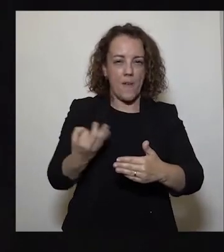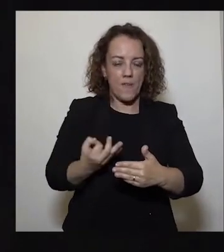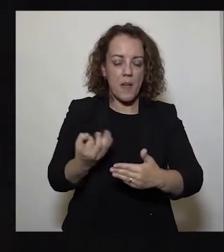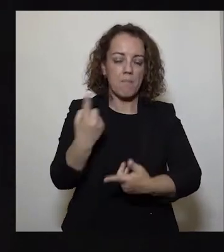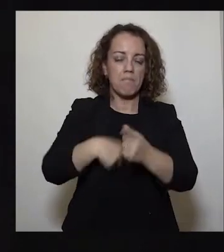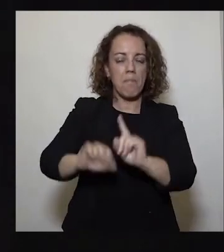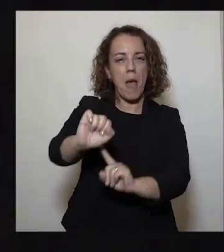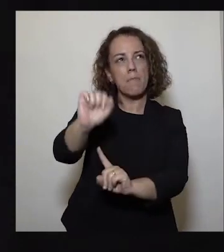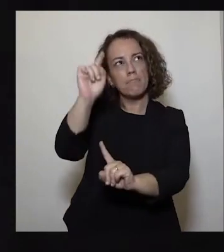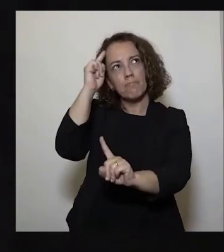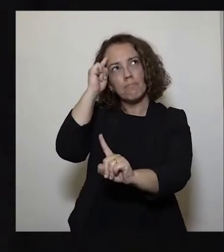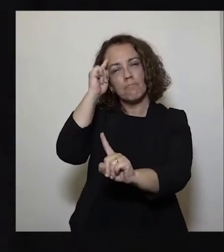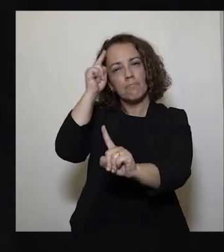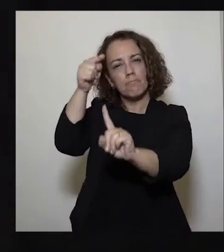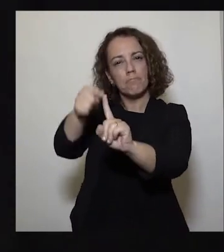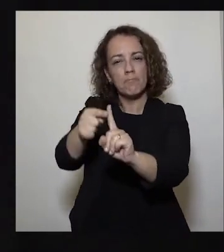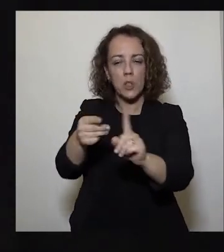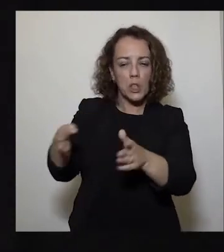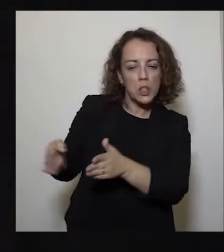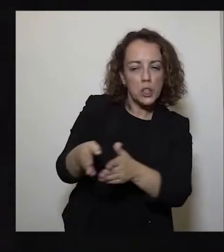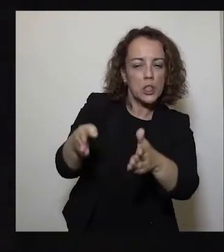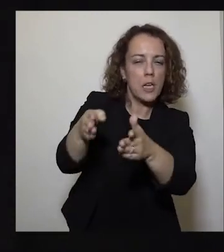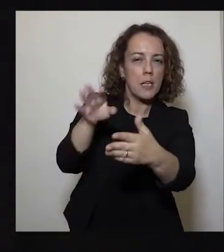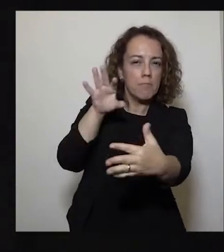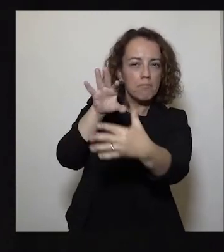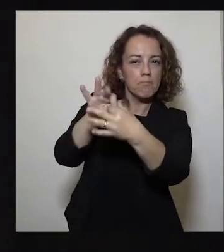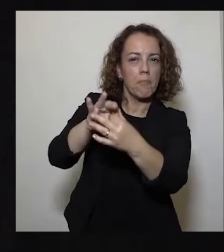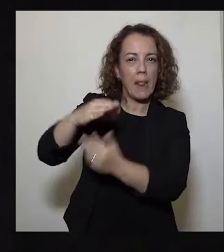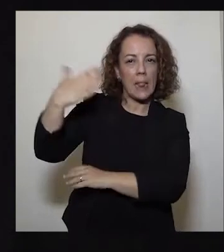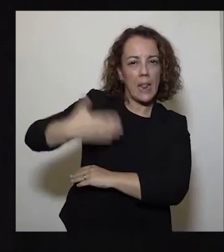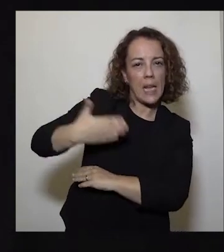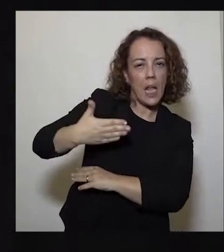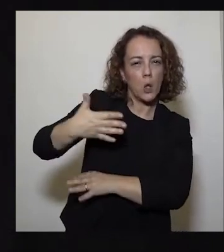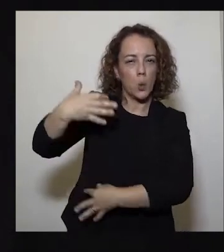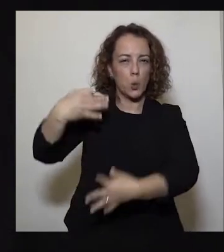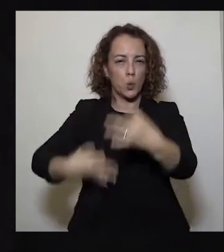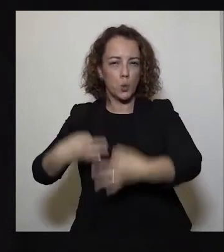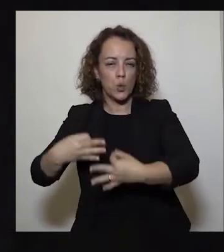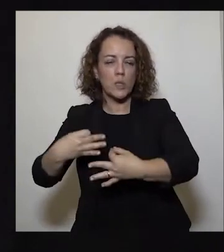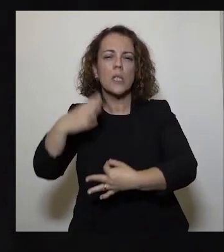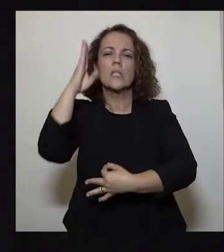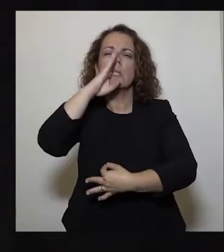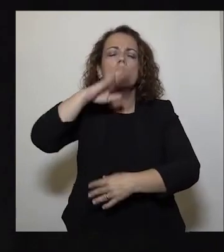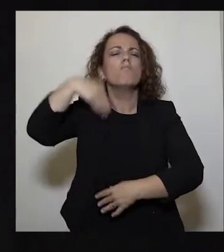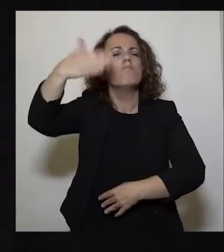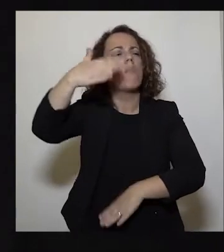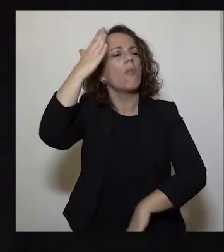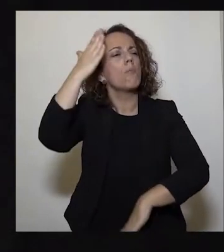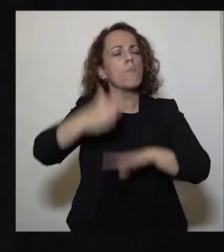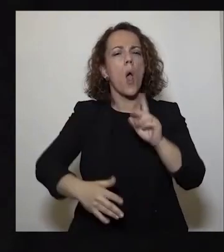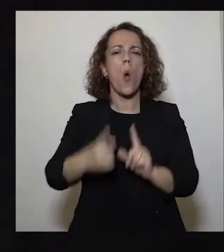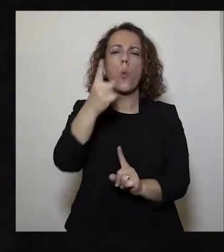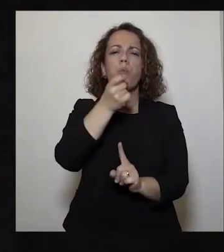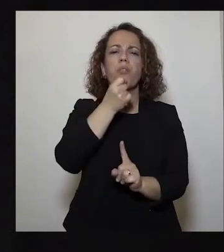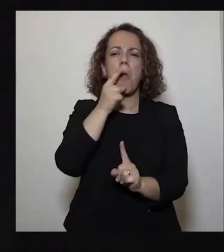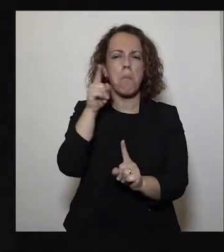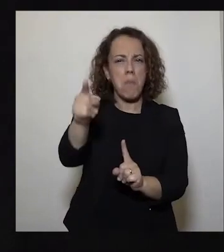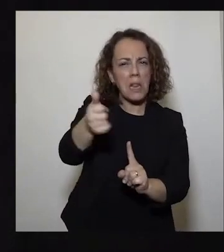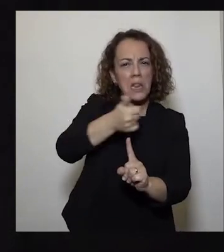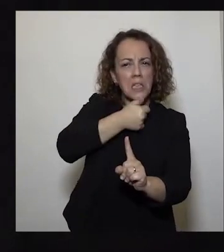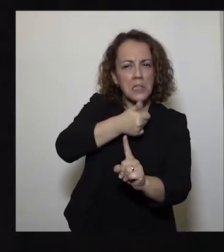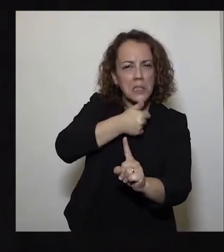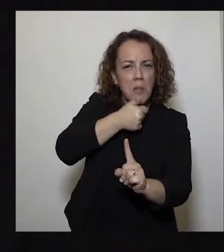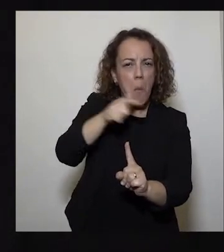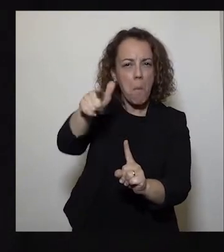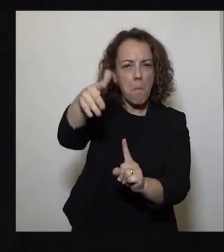uma visão estreita do direito e da justiça, questionar um dia decisões dramáticas de